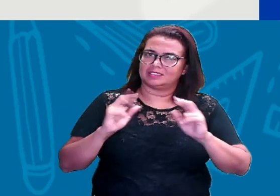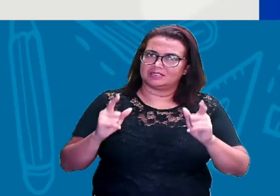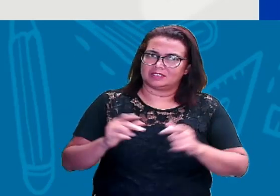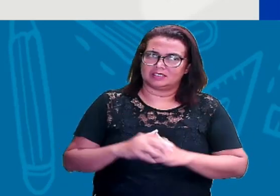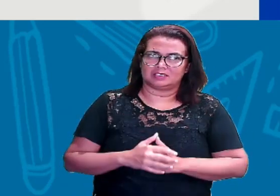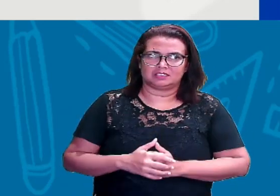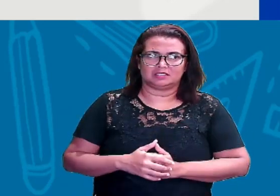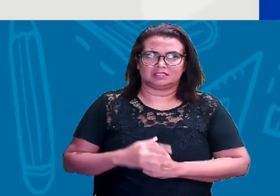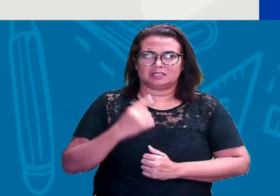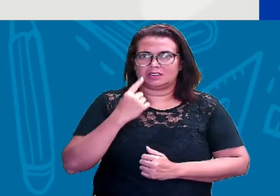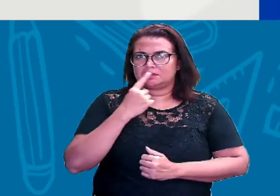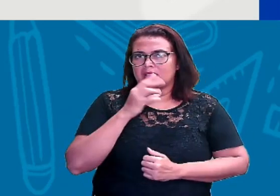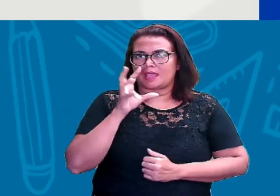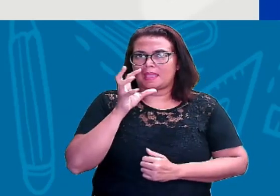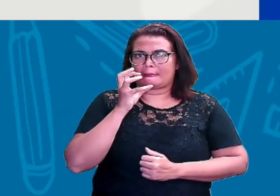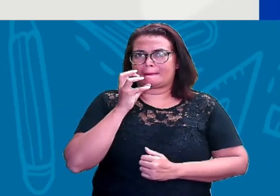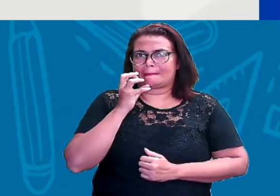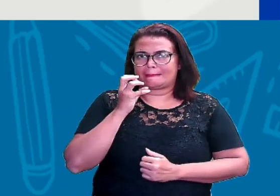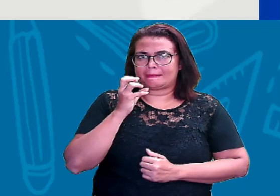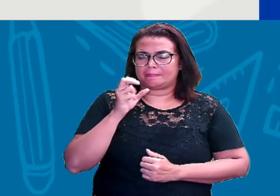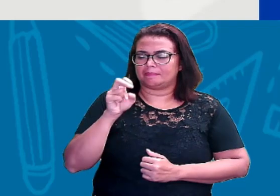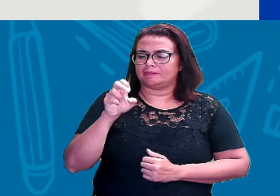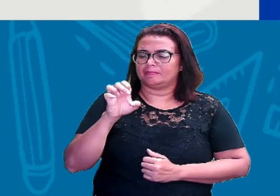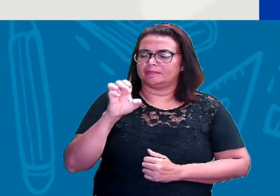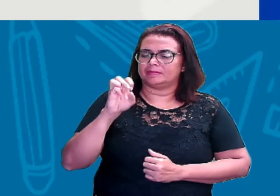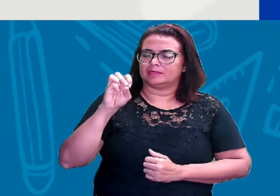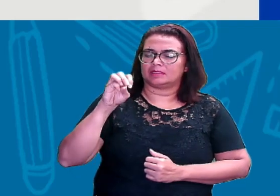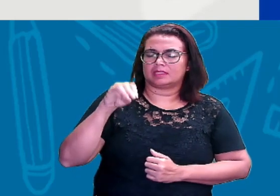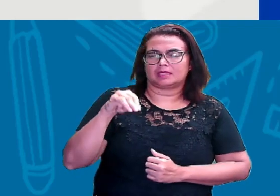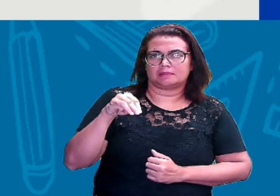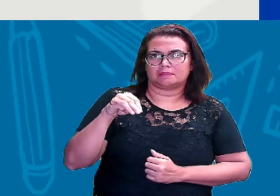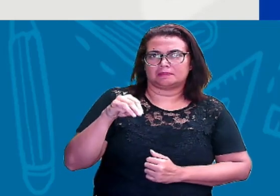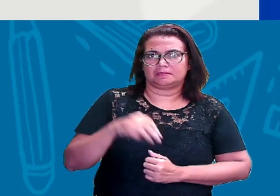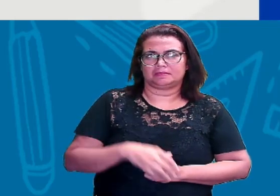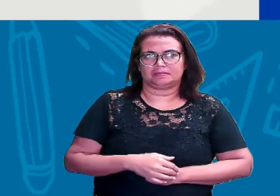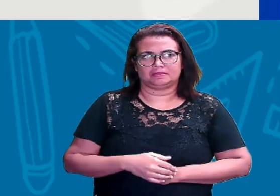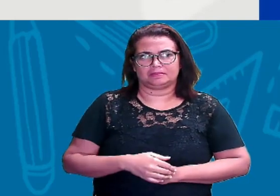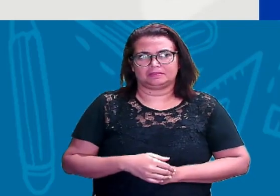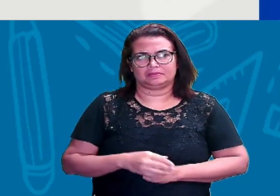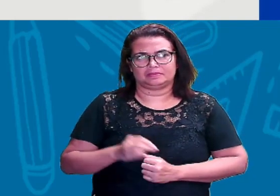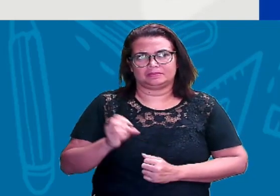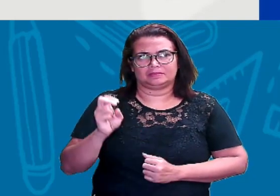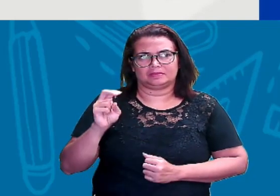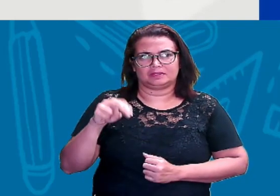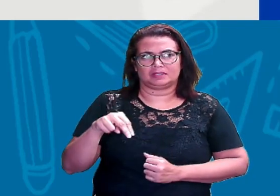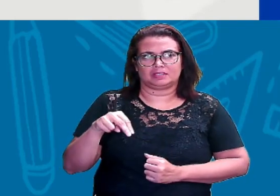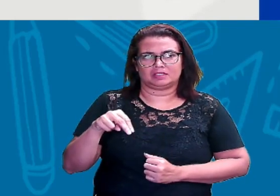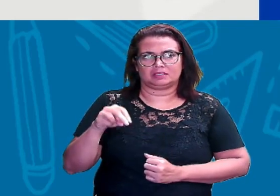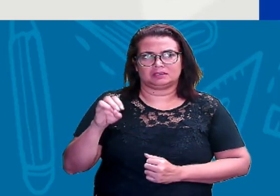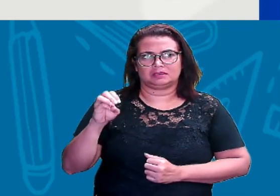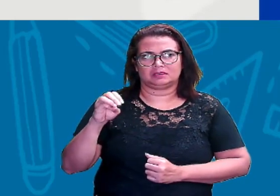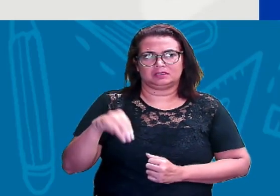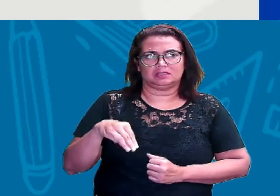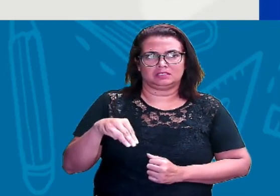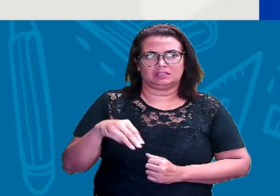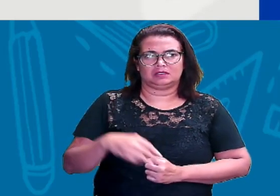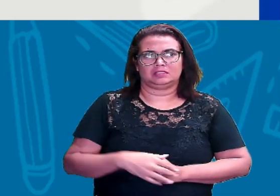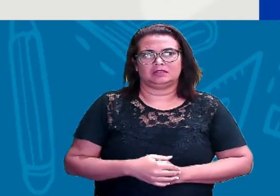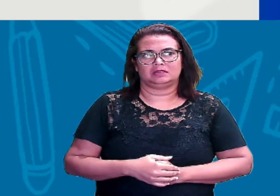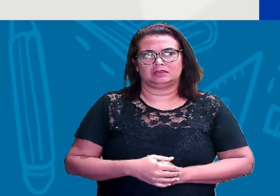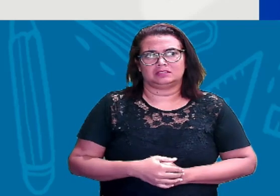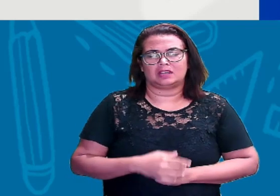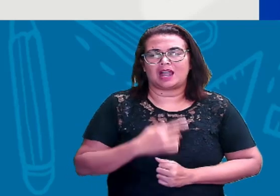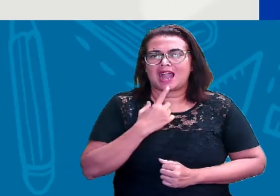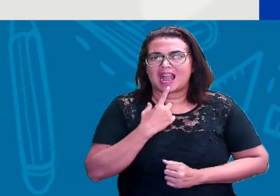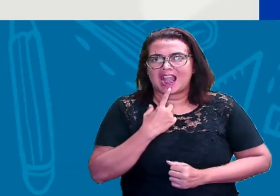os lábios, toca um no outro, tanto inferior quanto superior. E a letra M, a língua fica lá pertinho